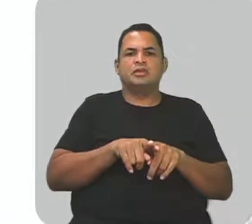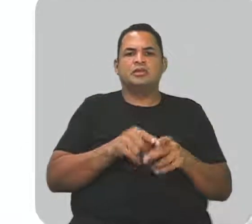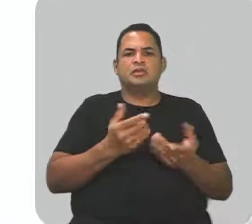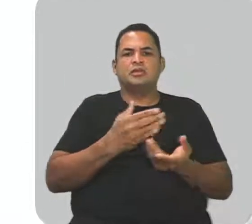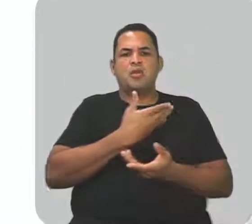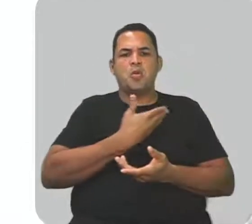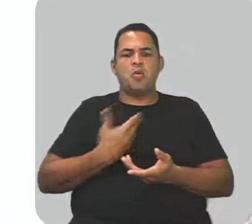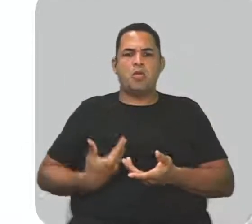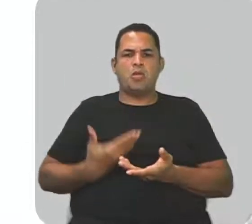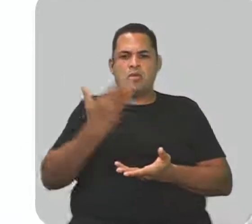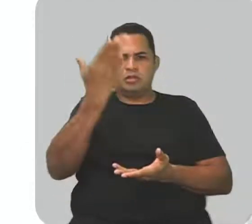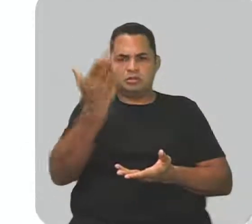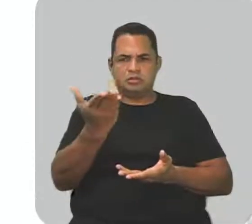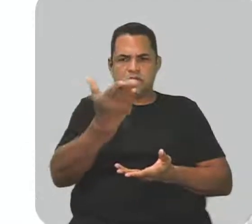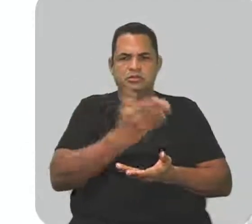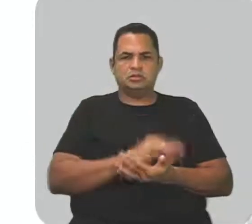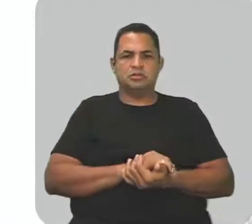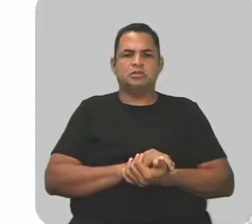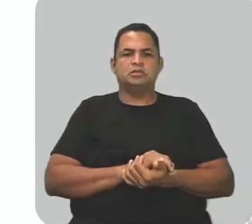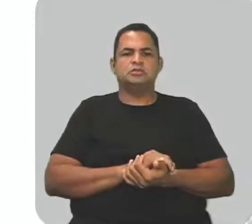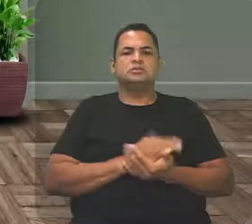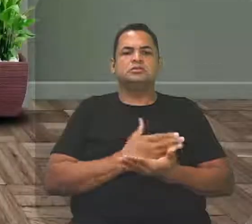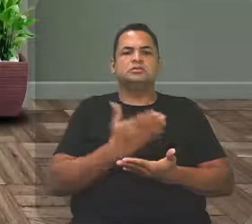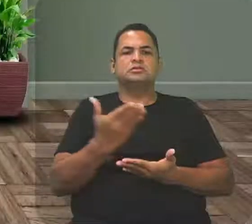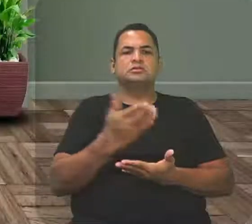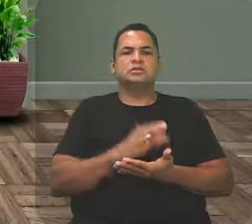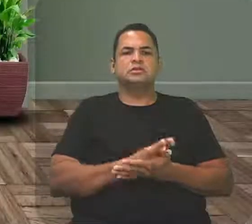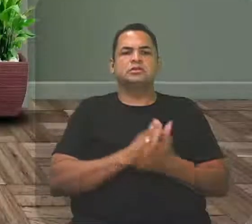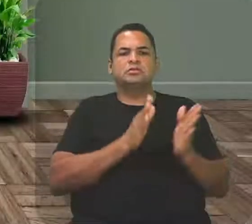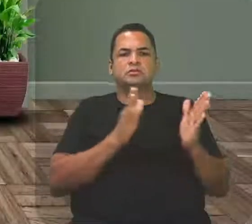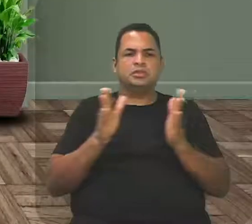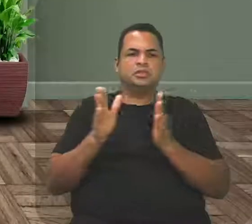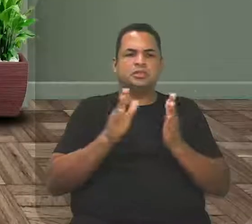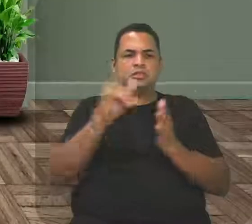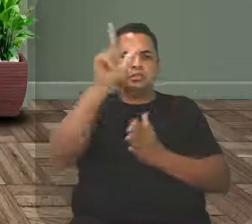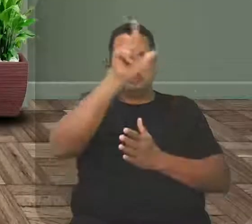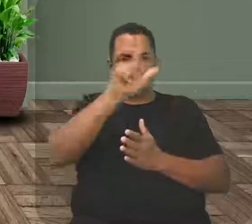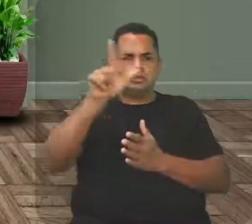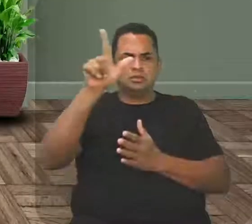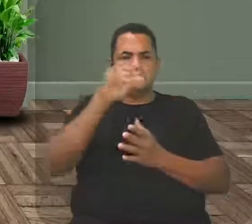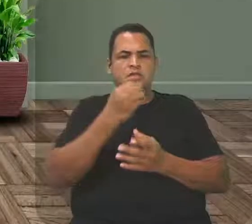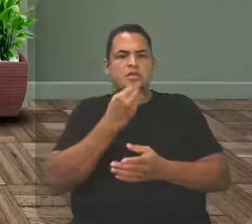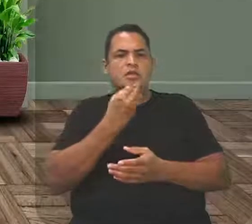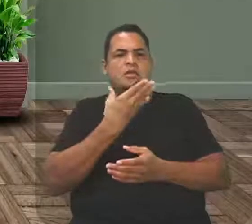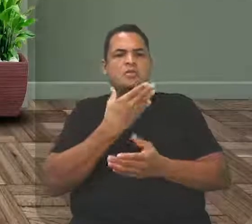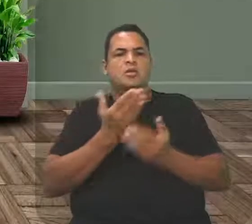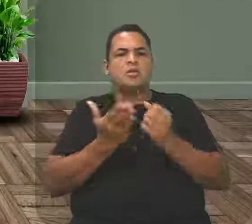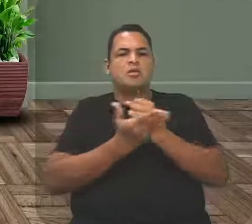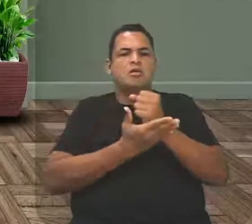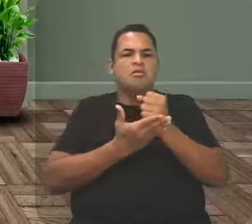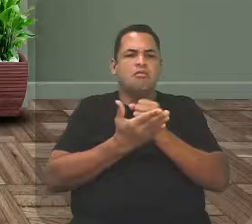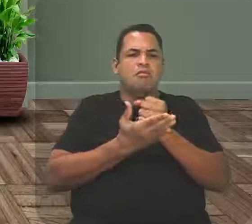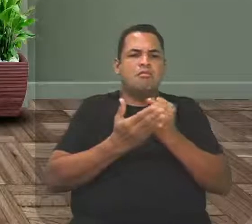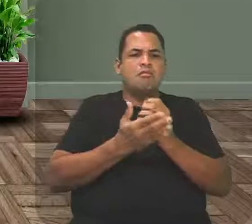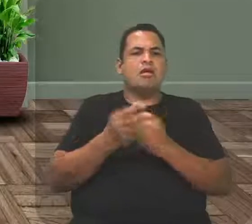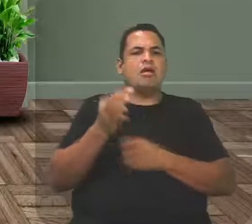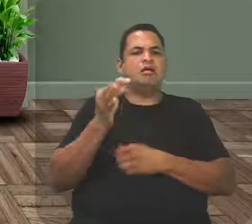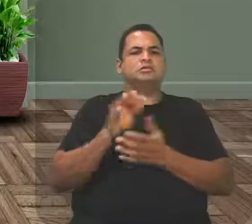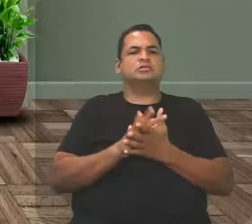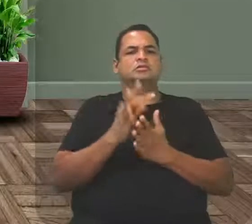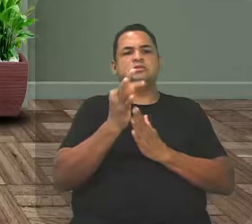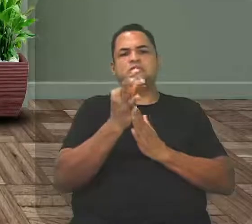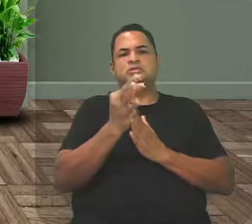o nosso aluno, porque nós vamos adentrar nos períodos literários. E aí é muito bom esse embasamento aqui teórico,